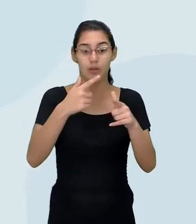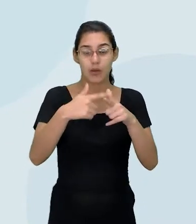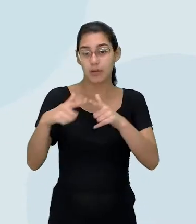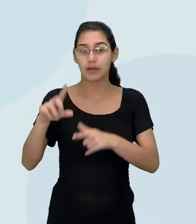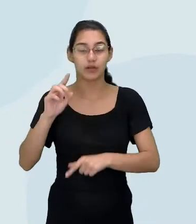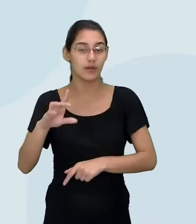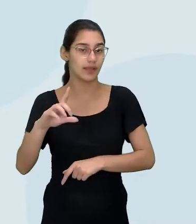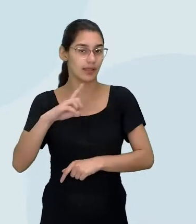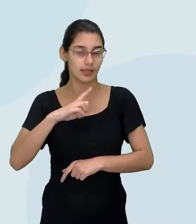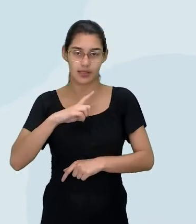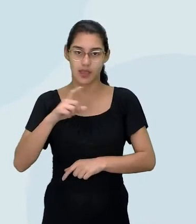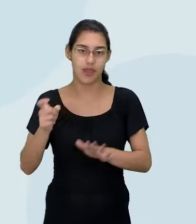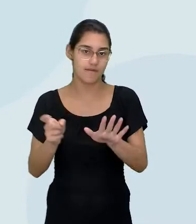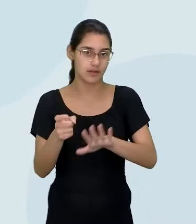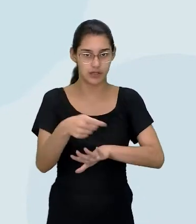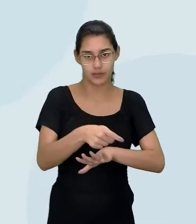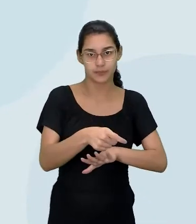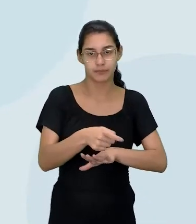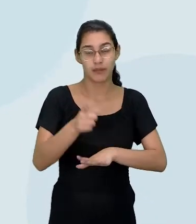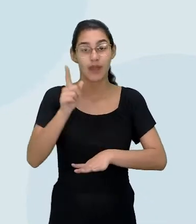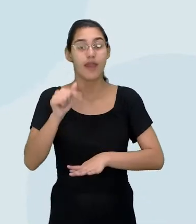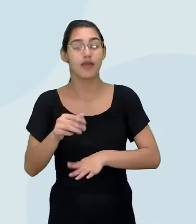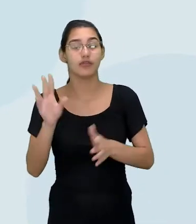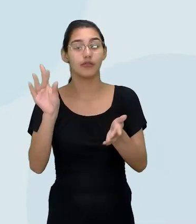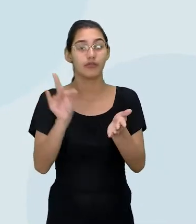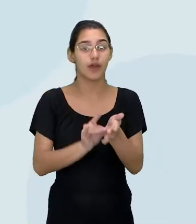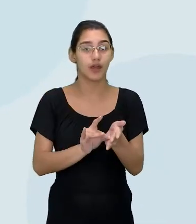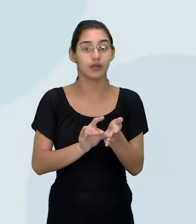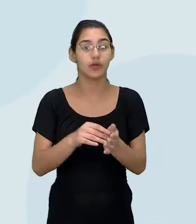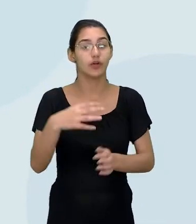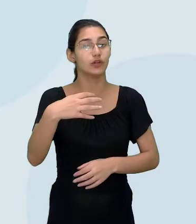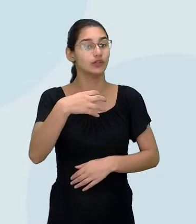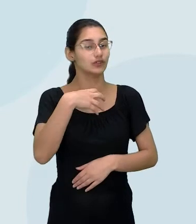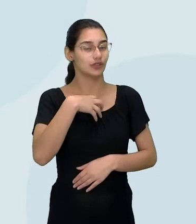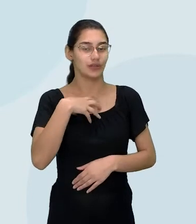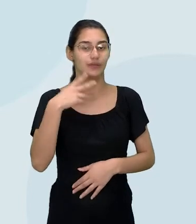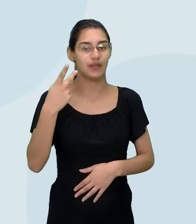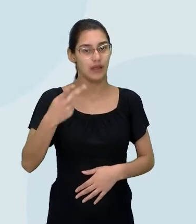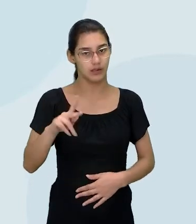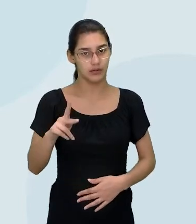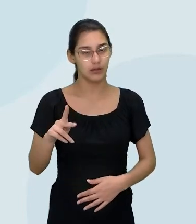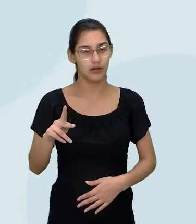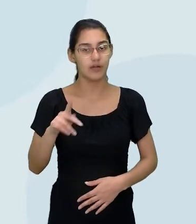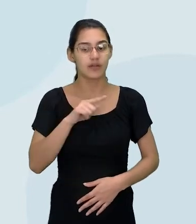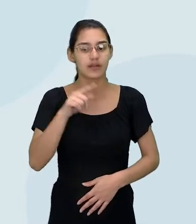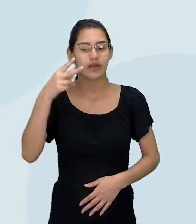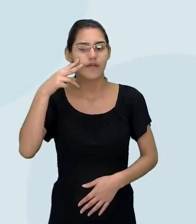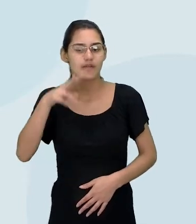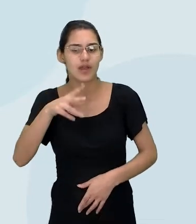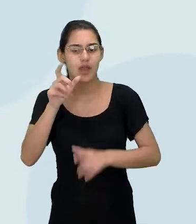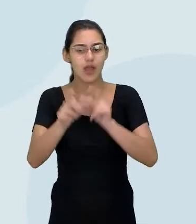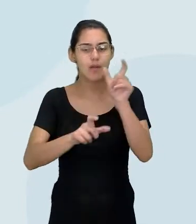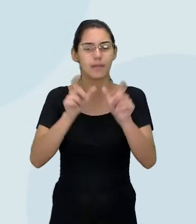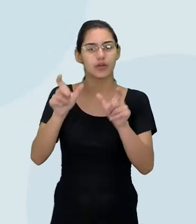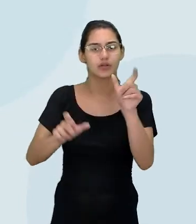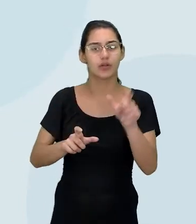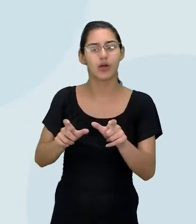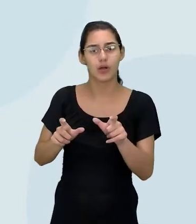não é a existência da fake news, é justamente o reforço delas. É você ouvir as pessoas...